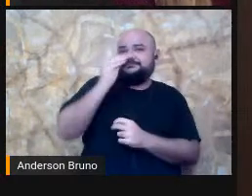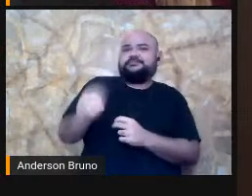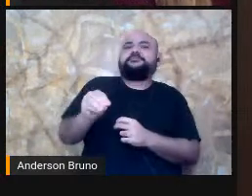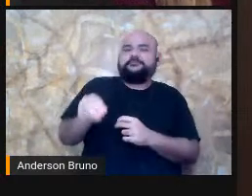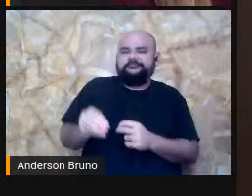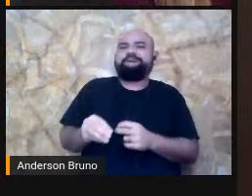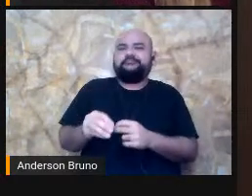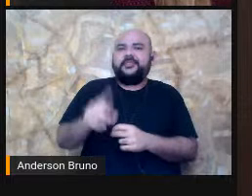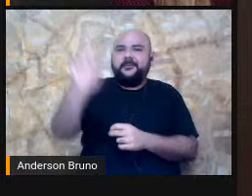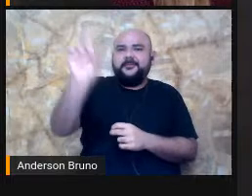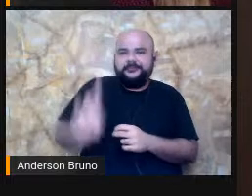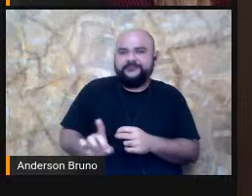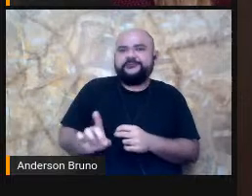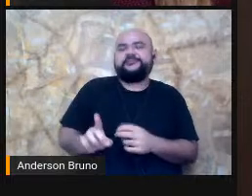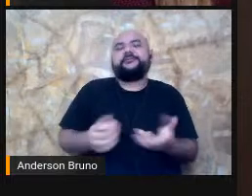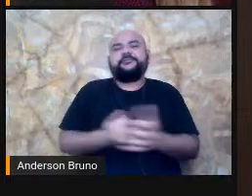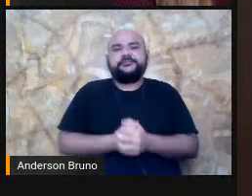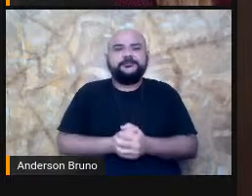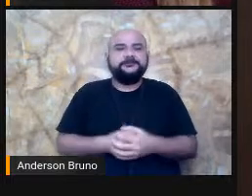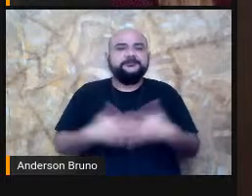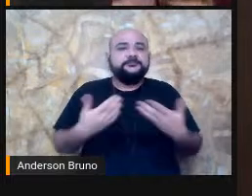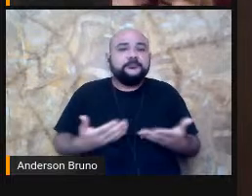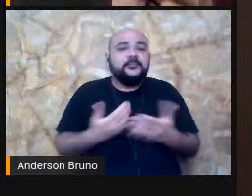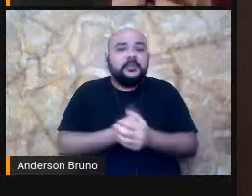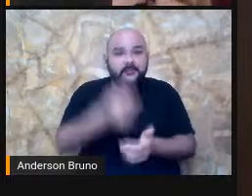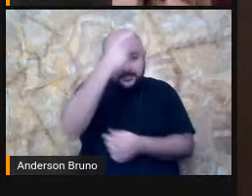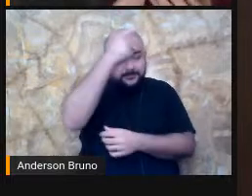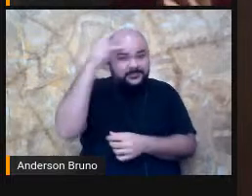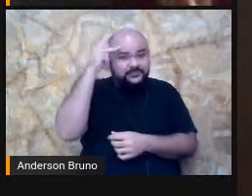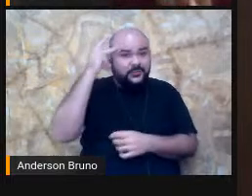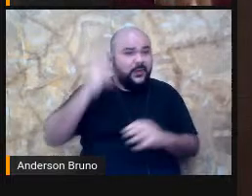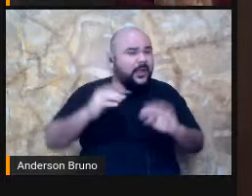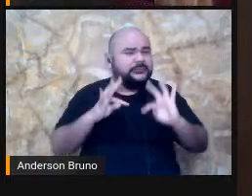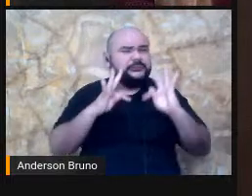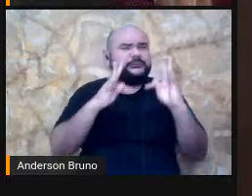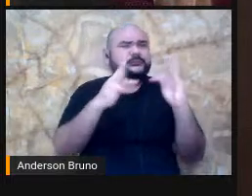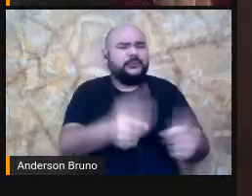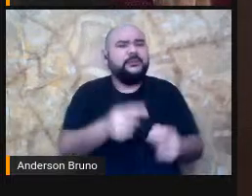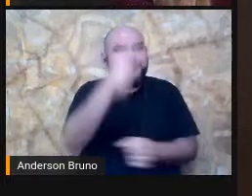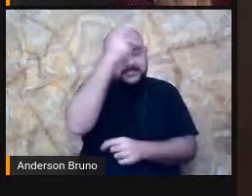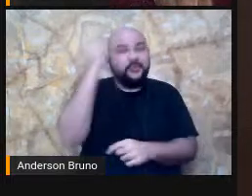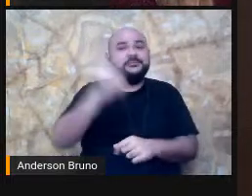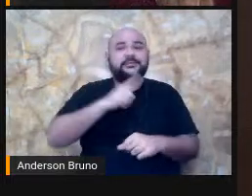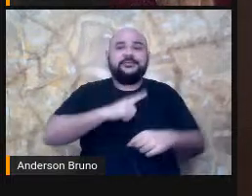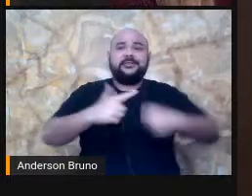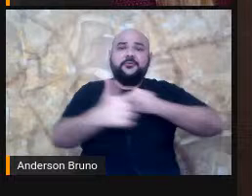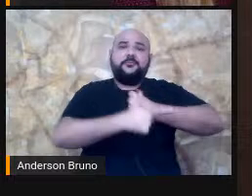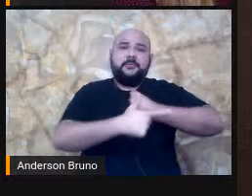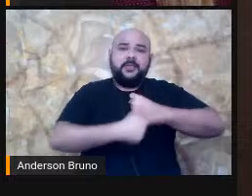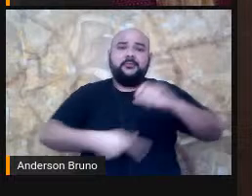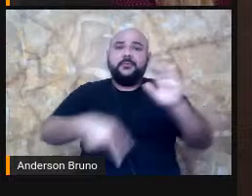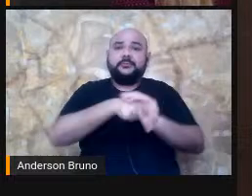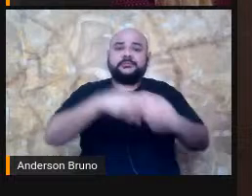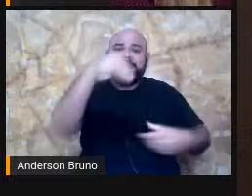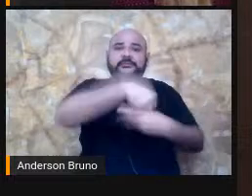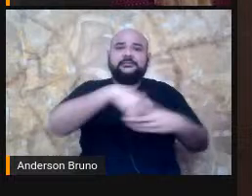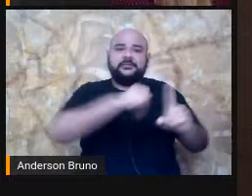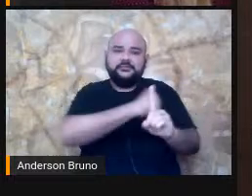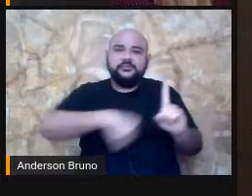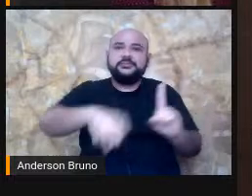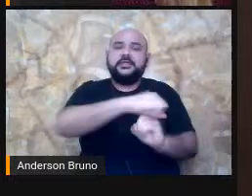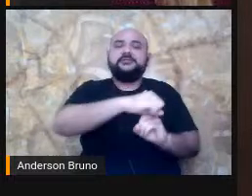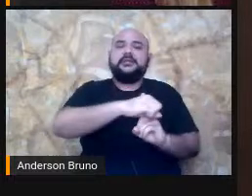de uma função instrumental da pessoa, né? Todo mundo teria uma função instrumental. E isso demarcou muito